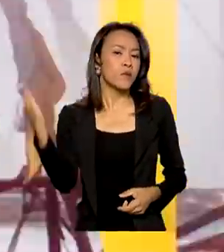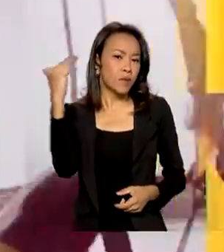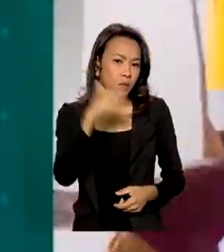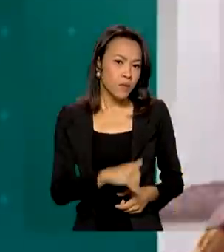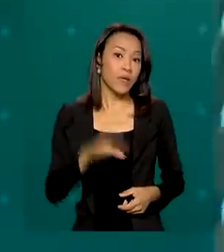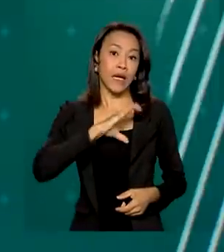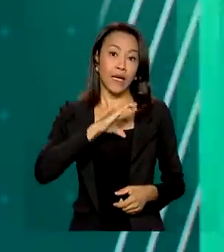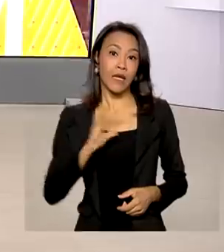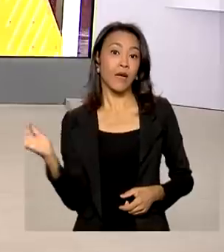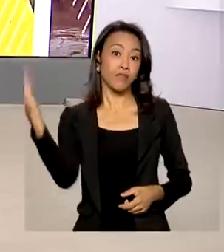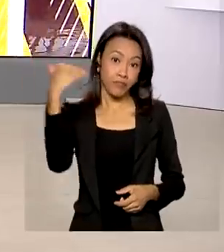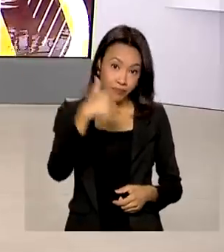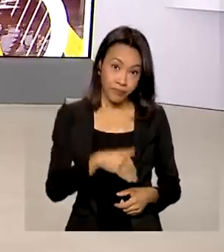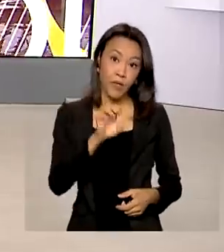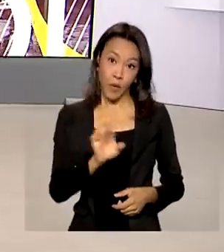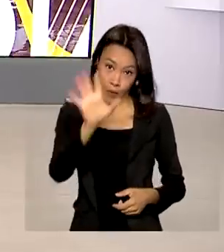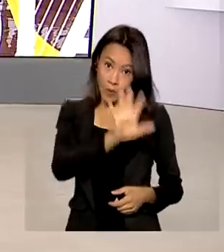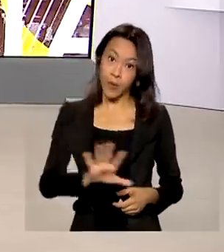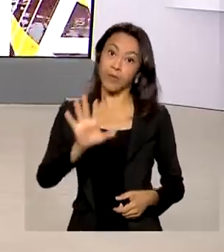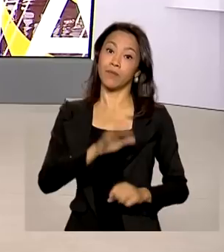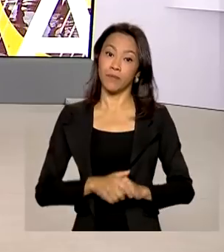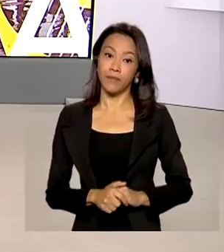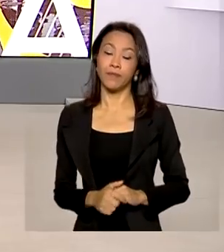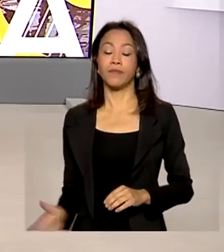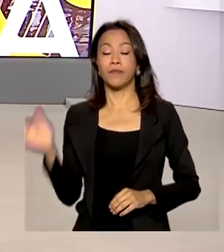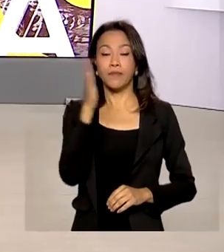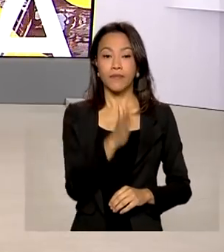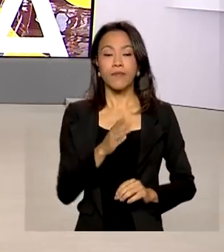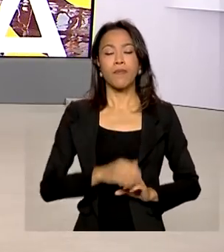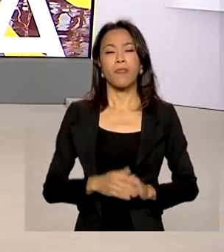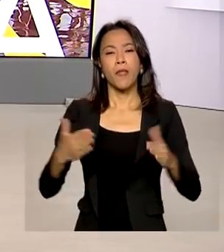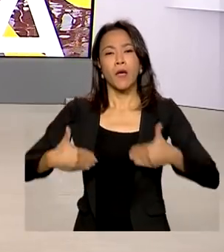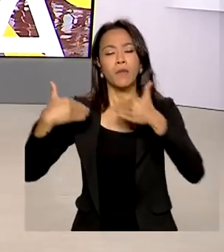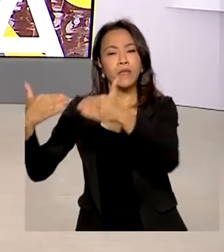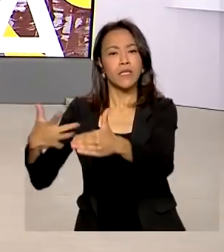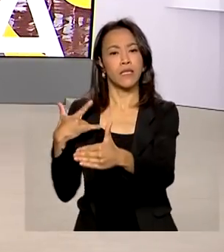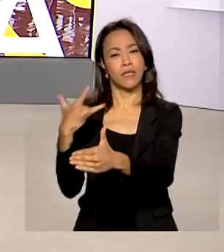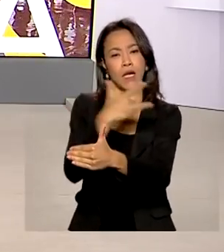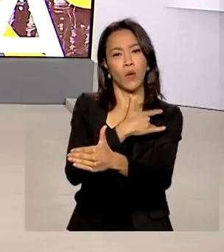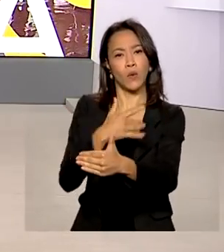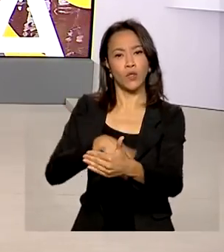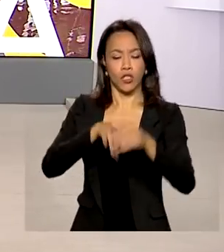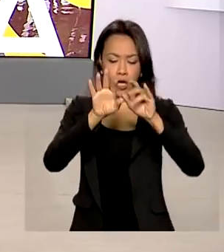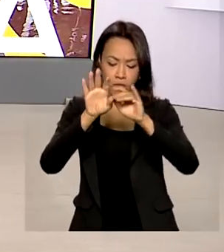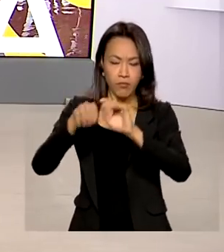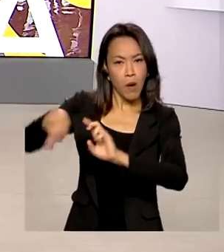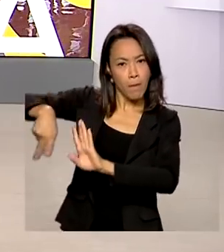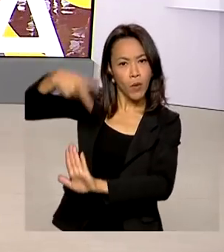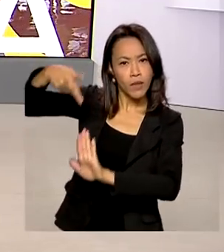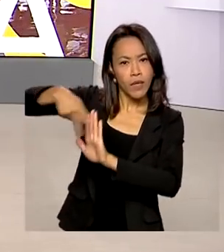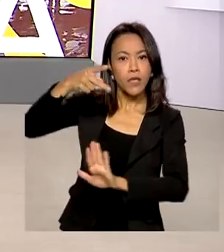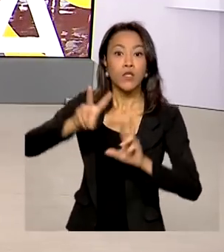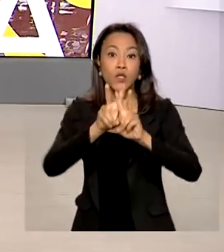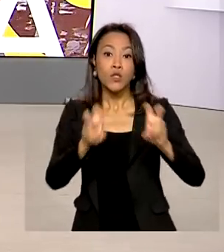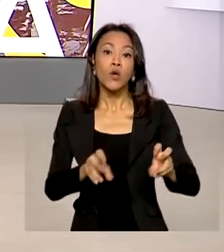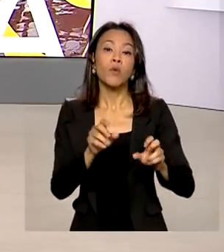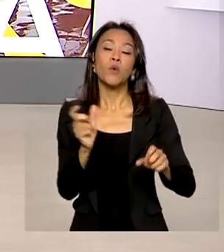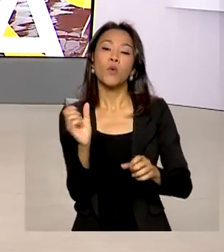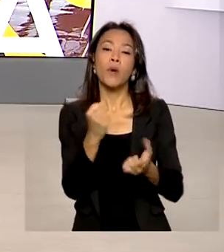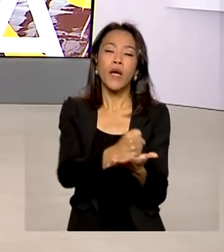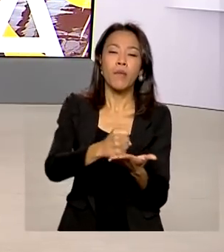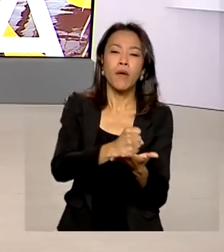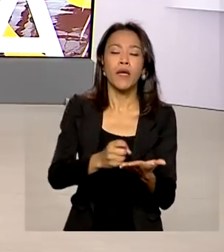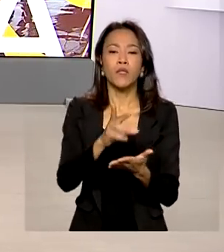e Europa. O Ministério da Saúde editou portaria que prevê a inclusão do medicamento RISD